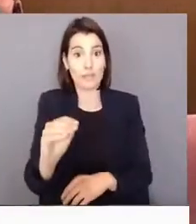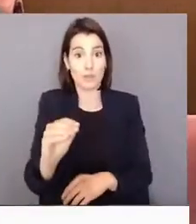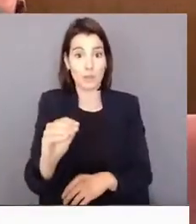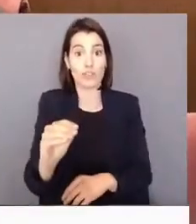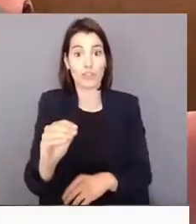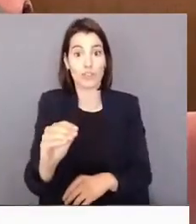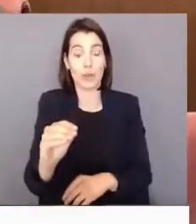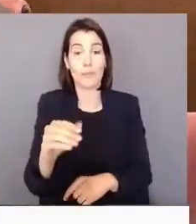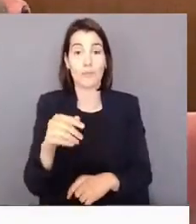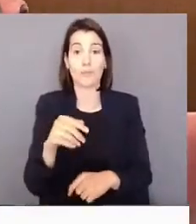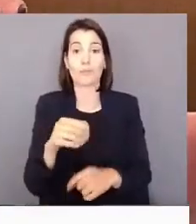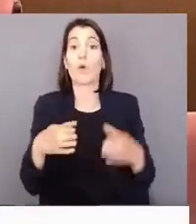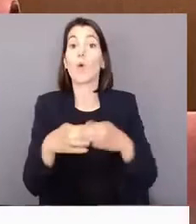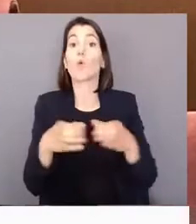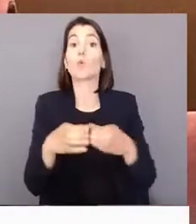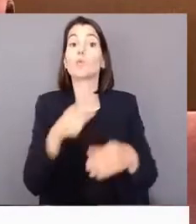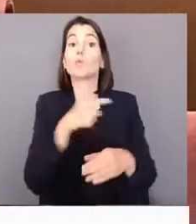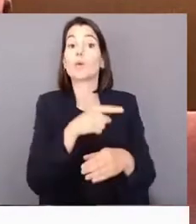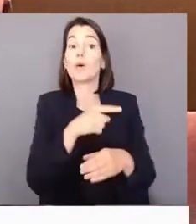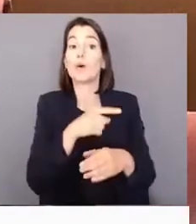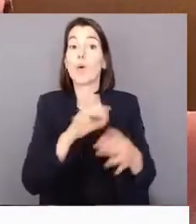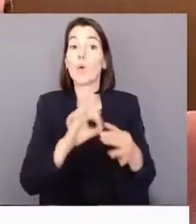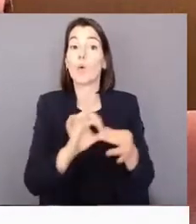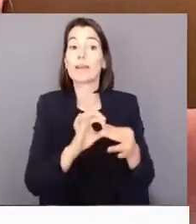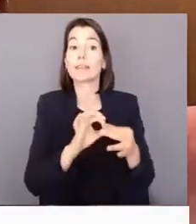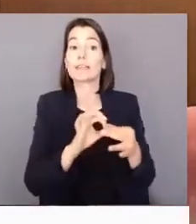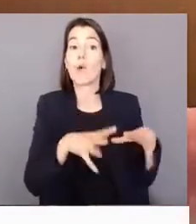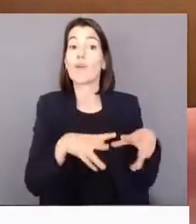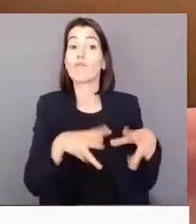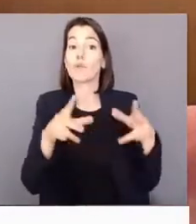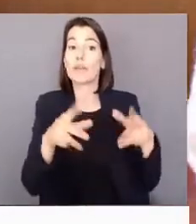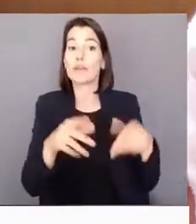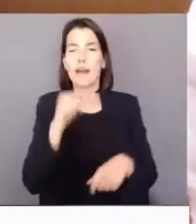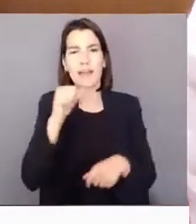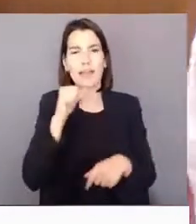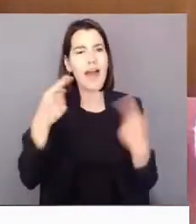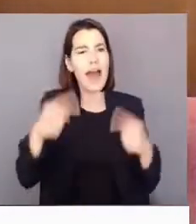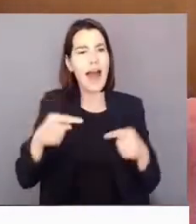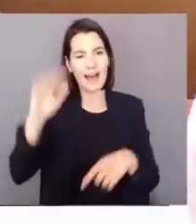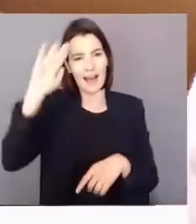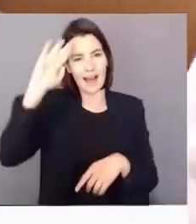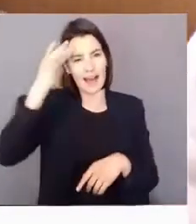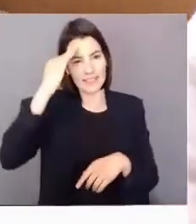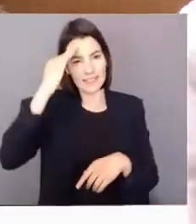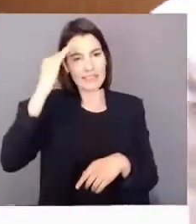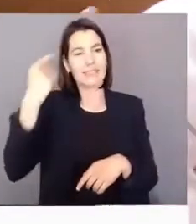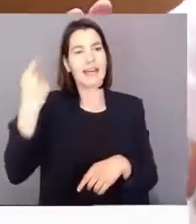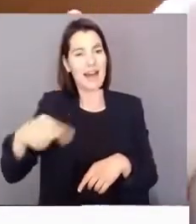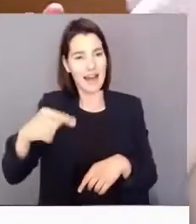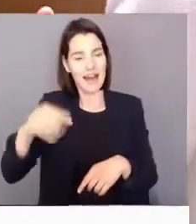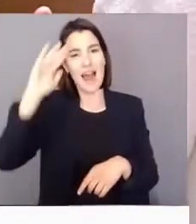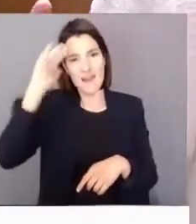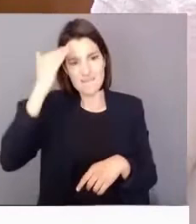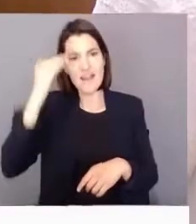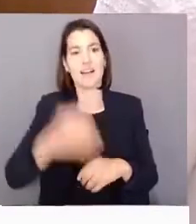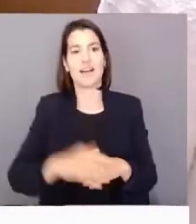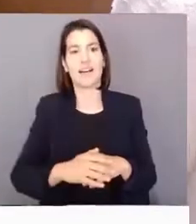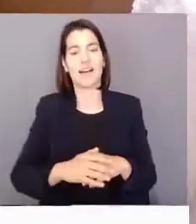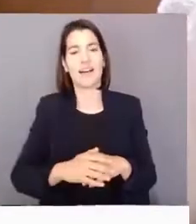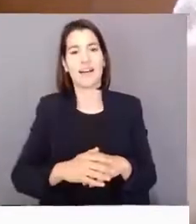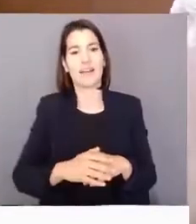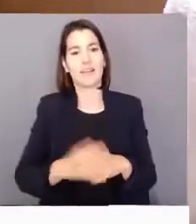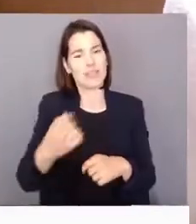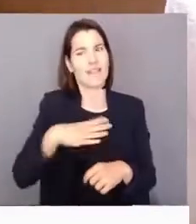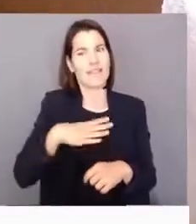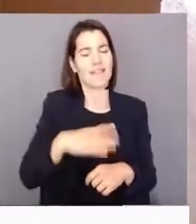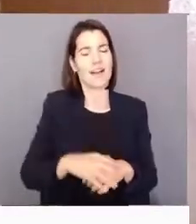coligação a evoluir, têm sempre uma dose de oportunismo que é confrangedora. porque não são os únicos. Atenção, a